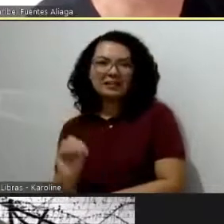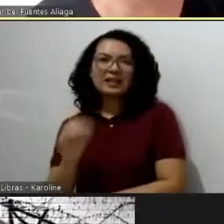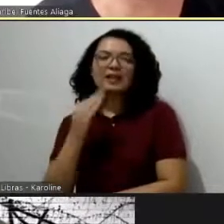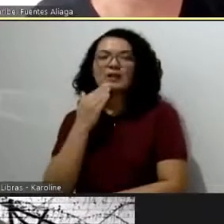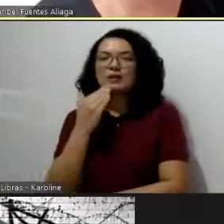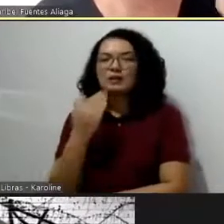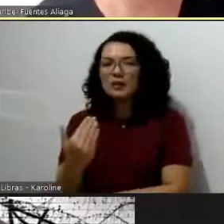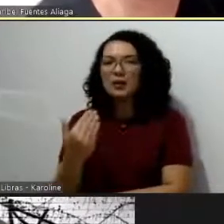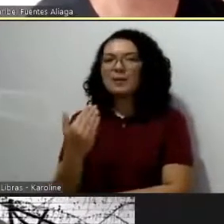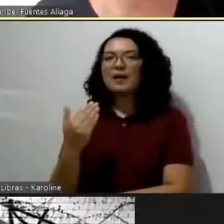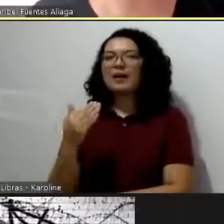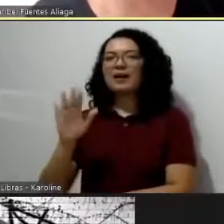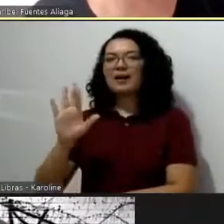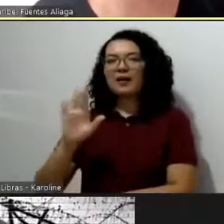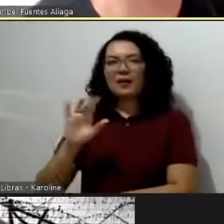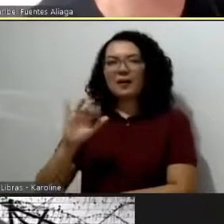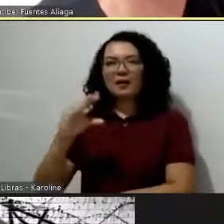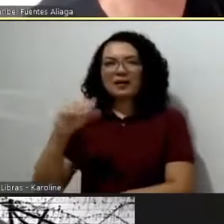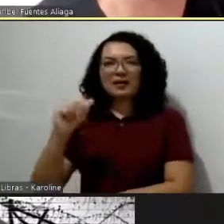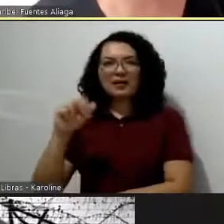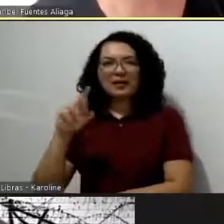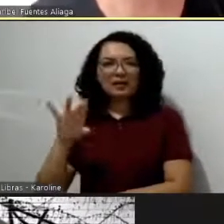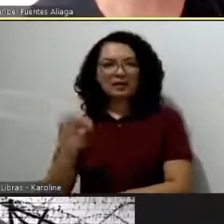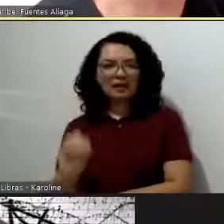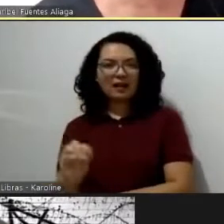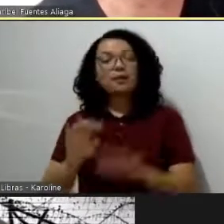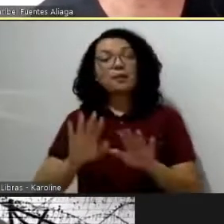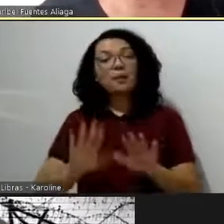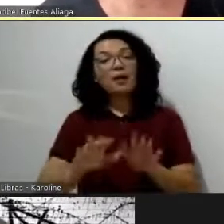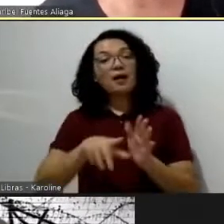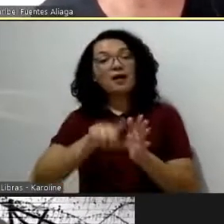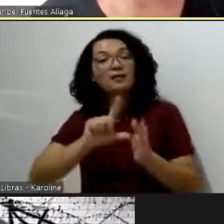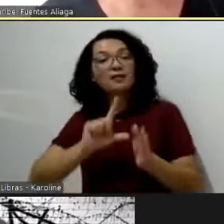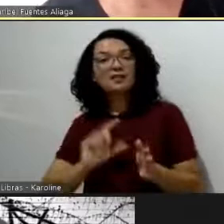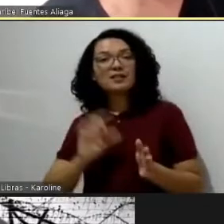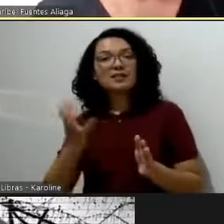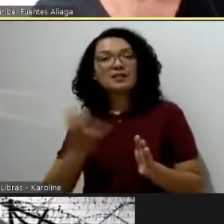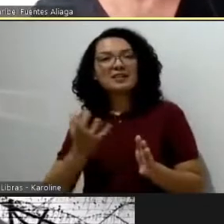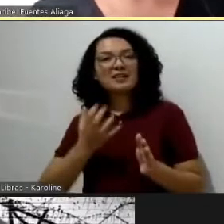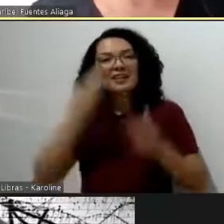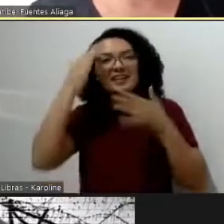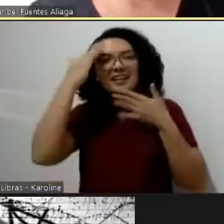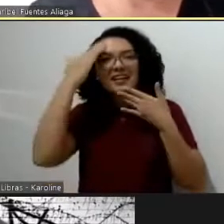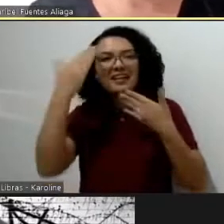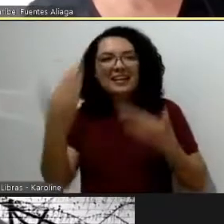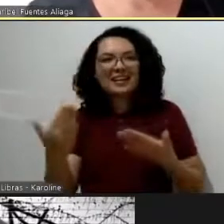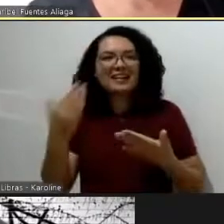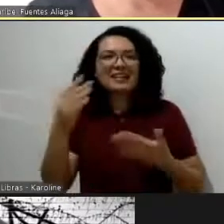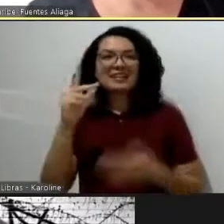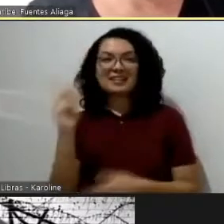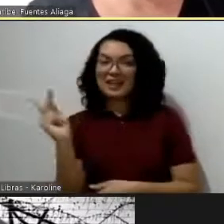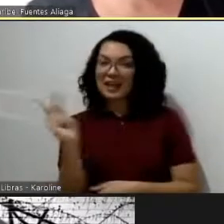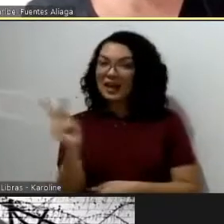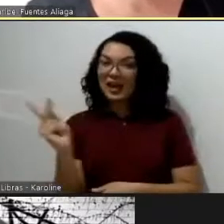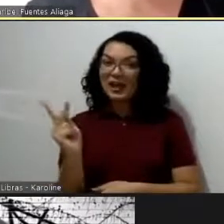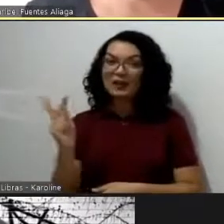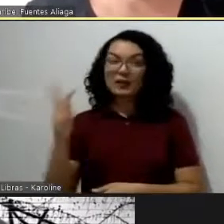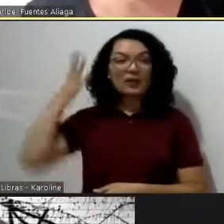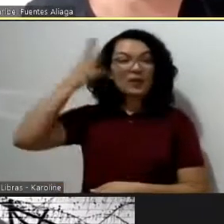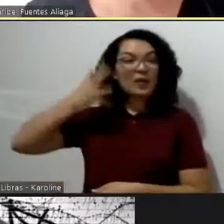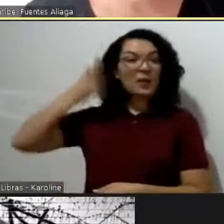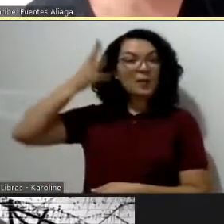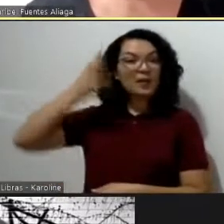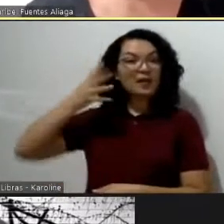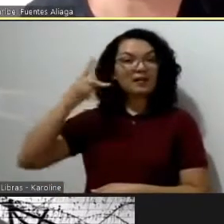Rebeca por esse olhar, por essa contribuição que é nova para nós e a Paula por mostrar-me um